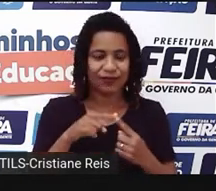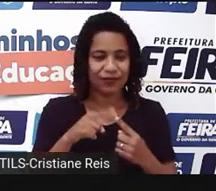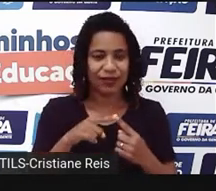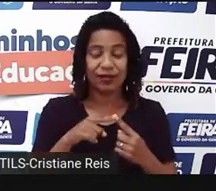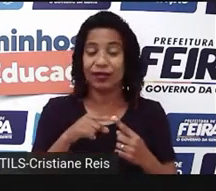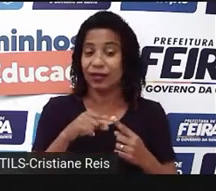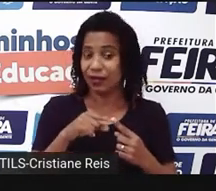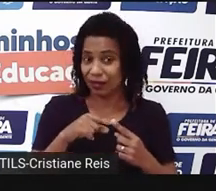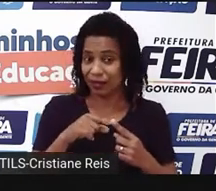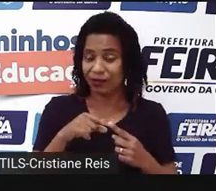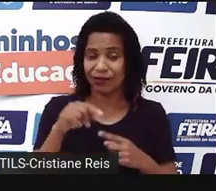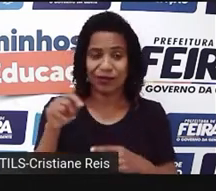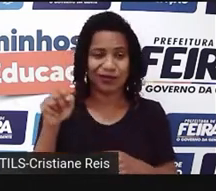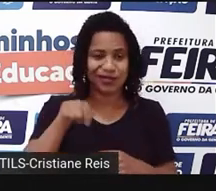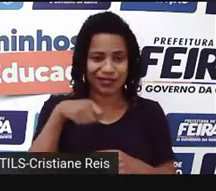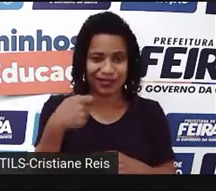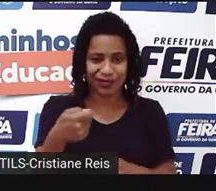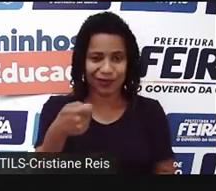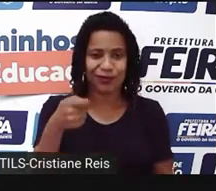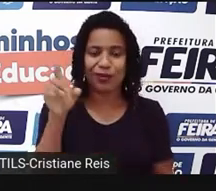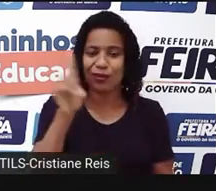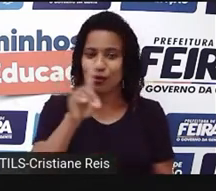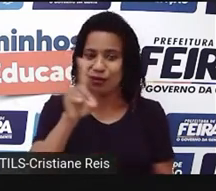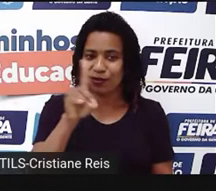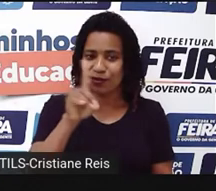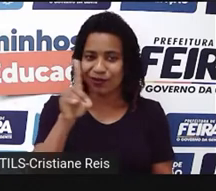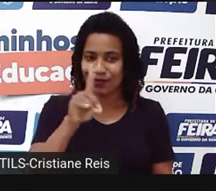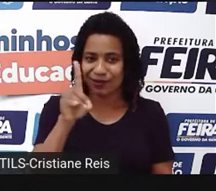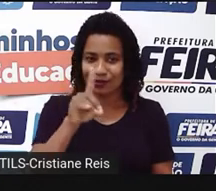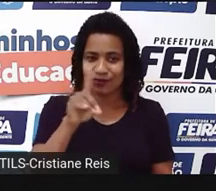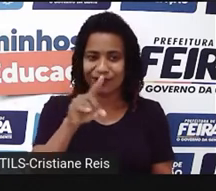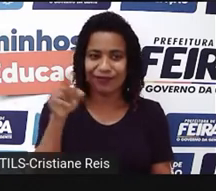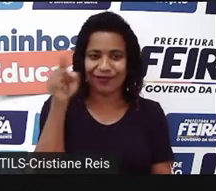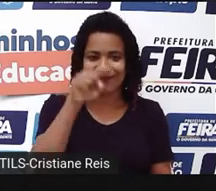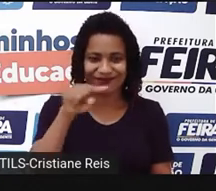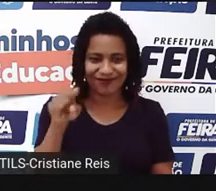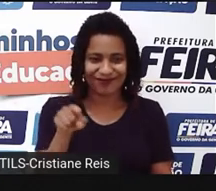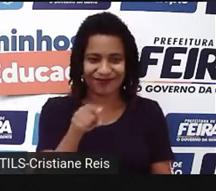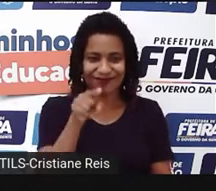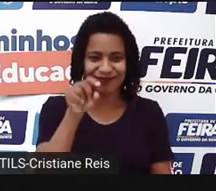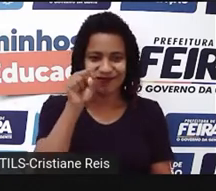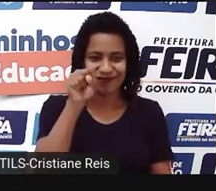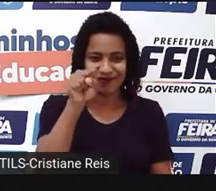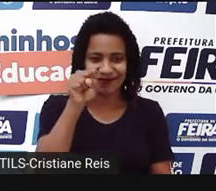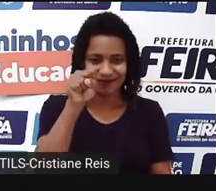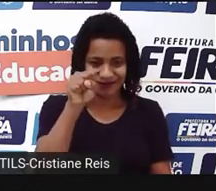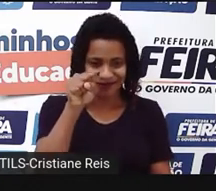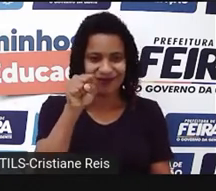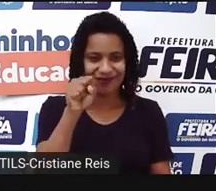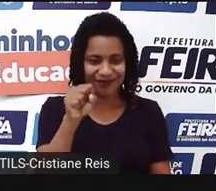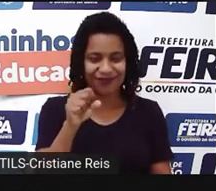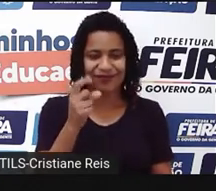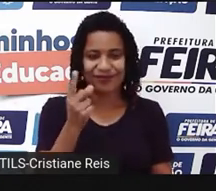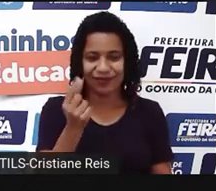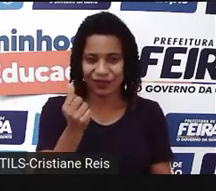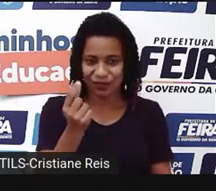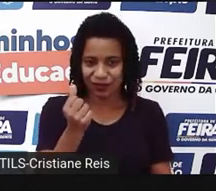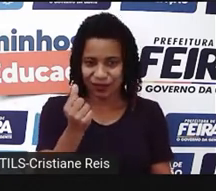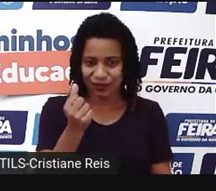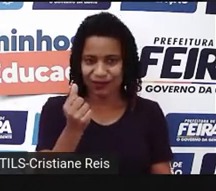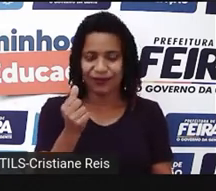cifrão. E neste caso é o centavos, né? Que a gente utiliza a expressão cents. Ok, students?